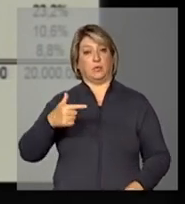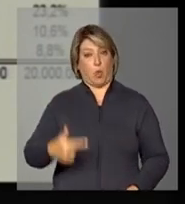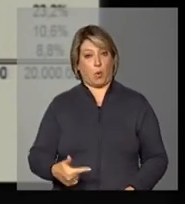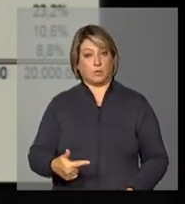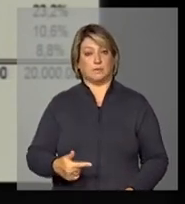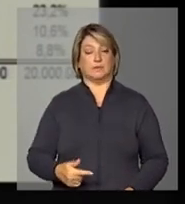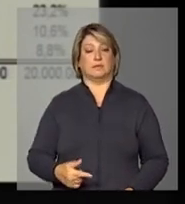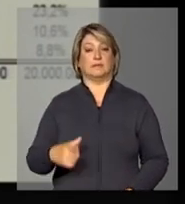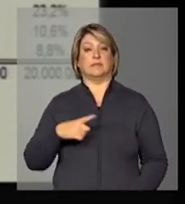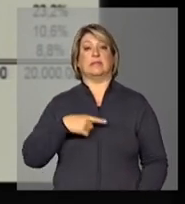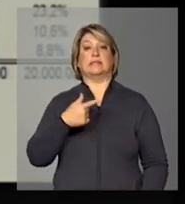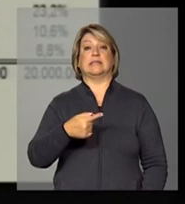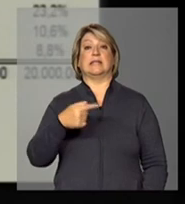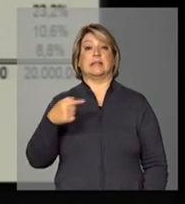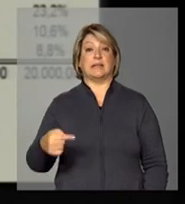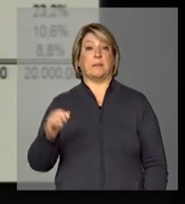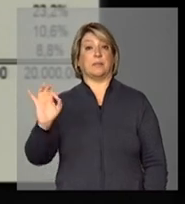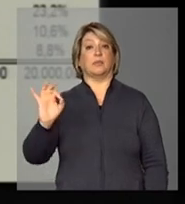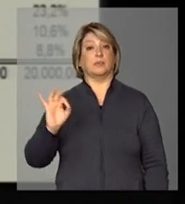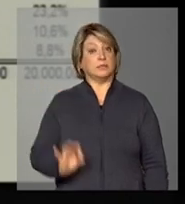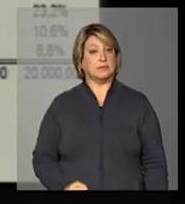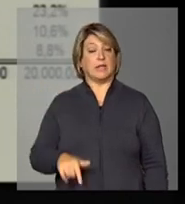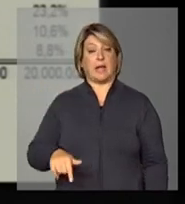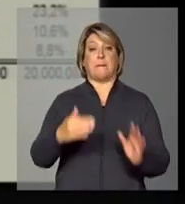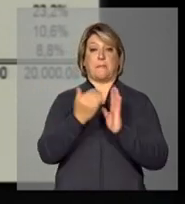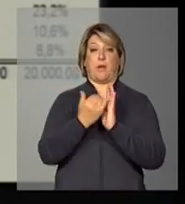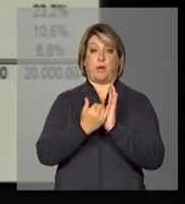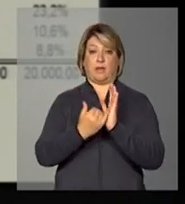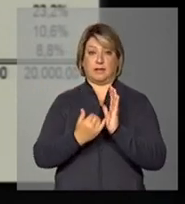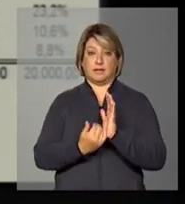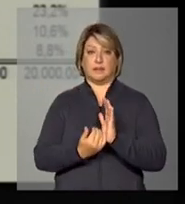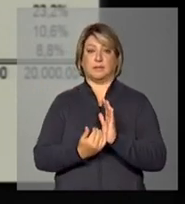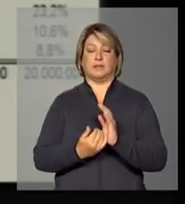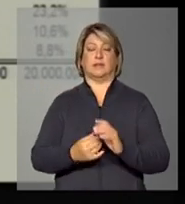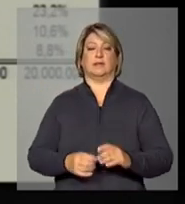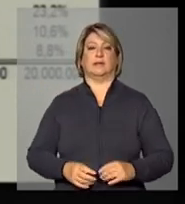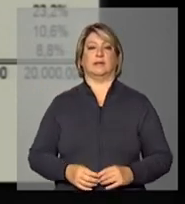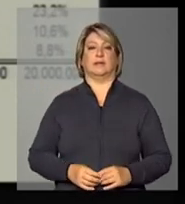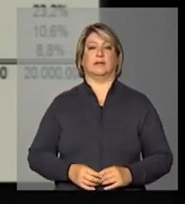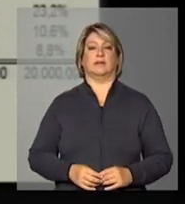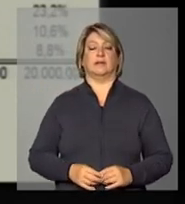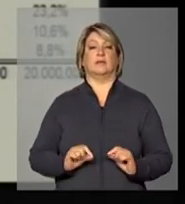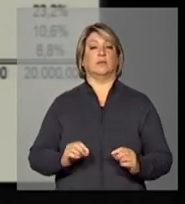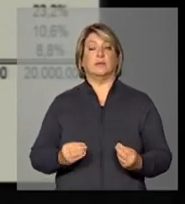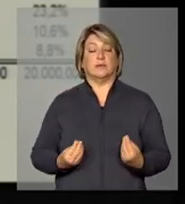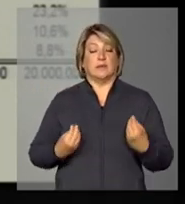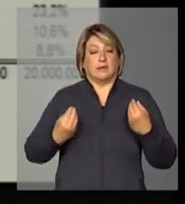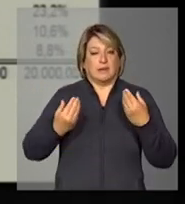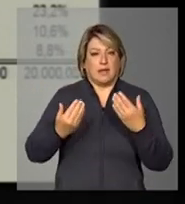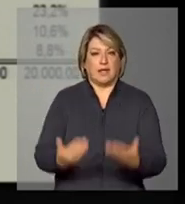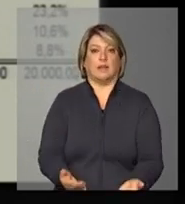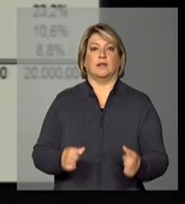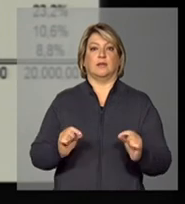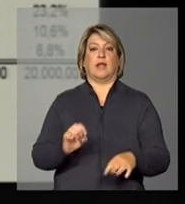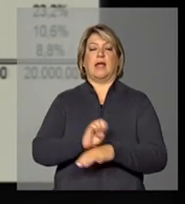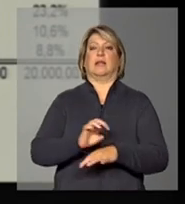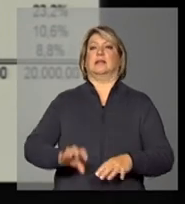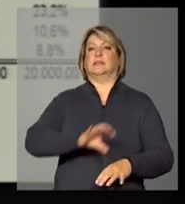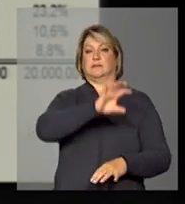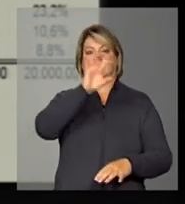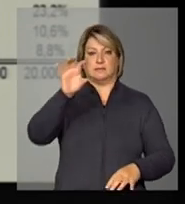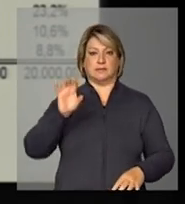77% do programa foi dedicado aos estados